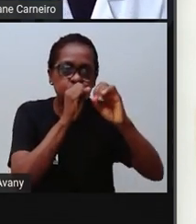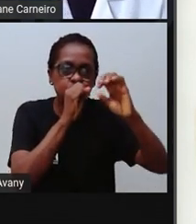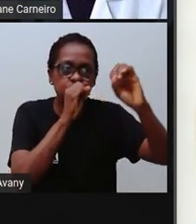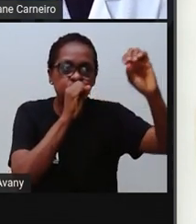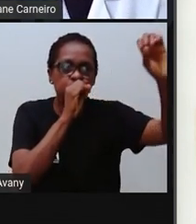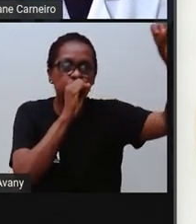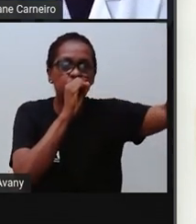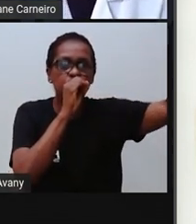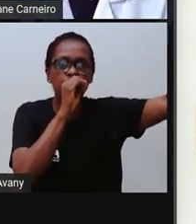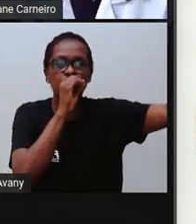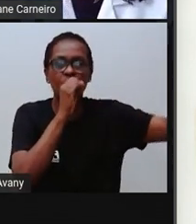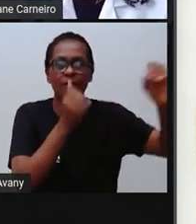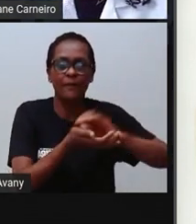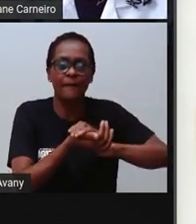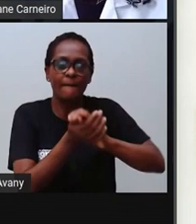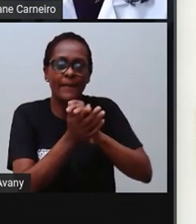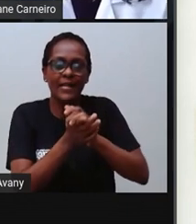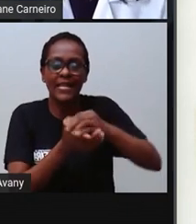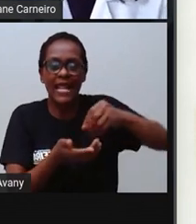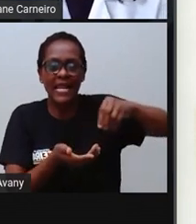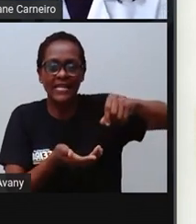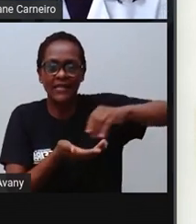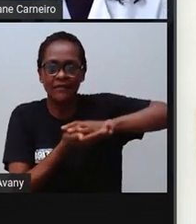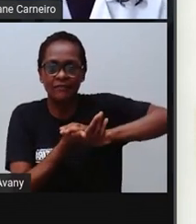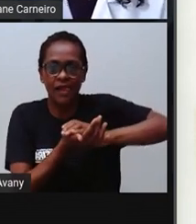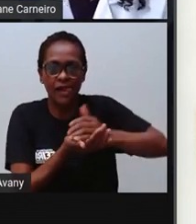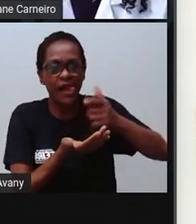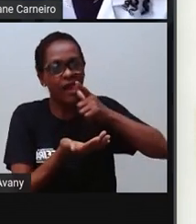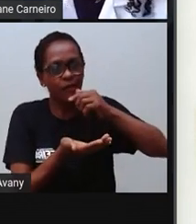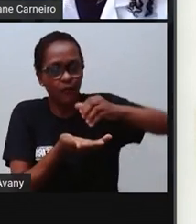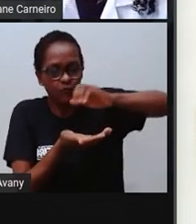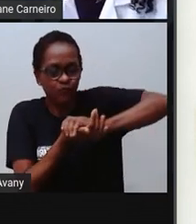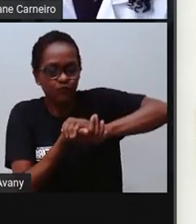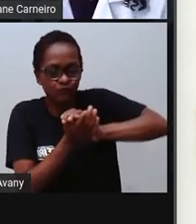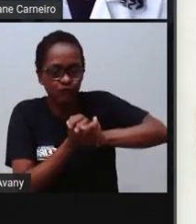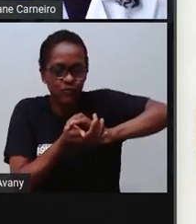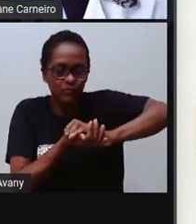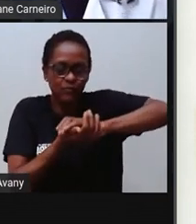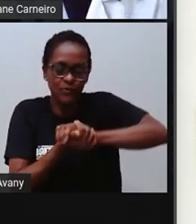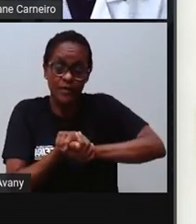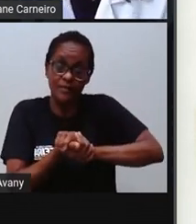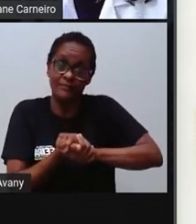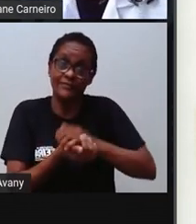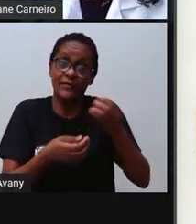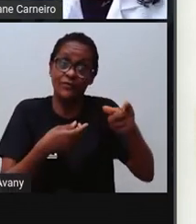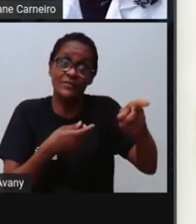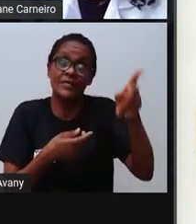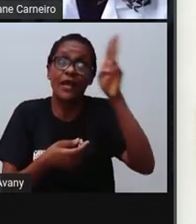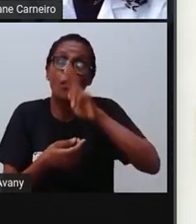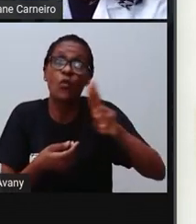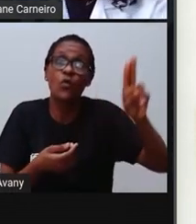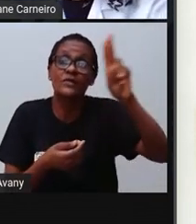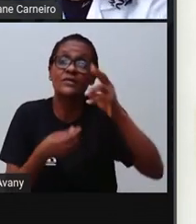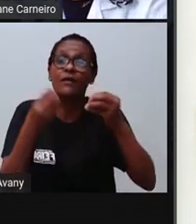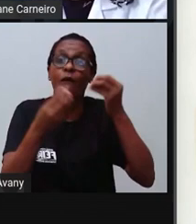fazer bolos de areia molhada. Como é que tu usa as suas mãos para brincar?